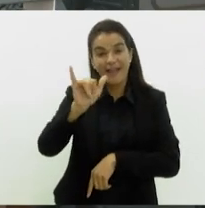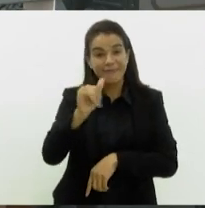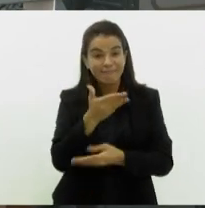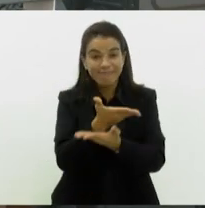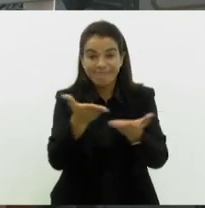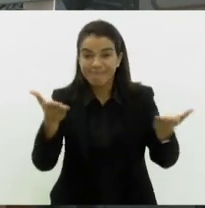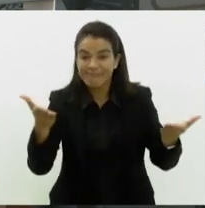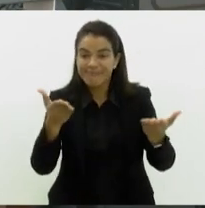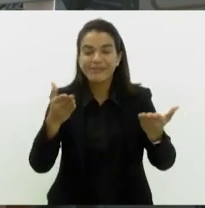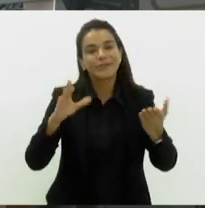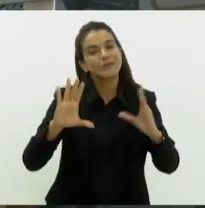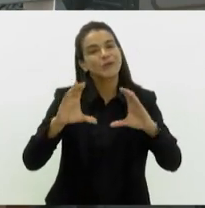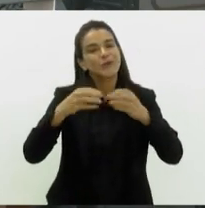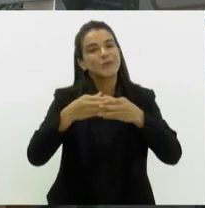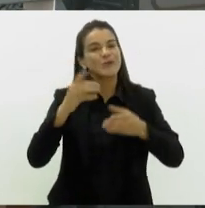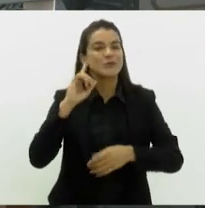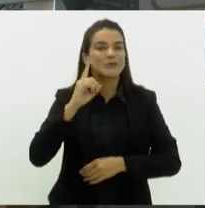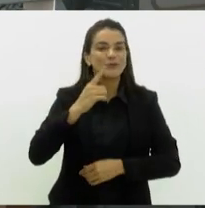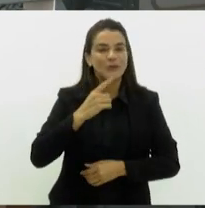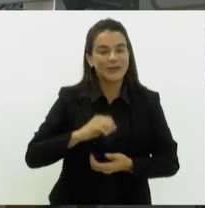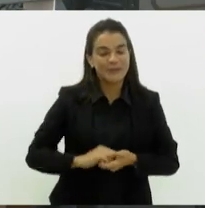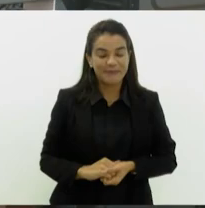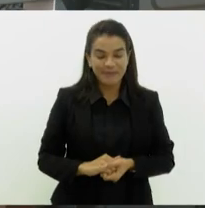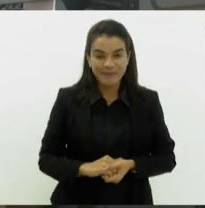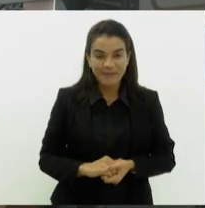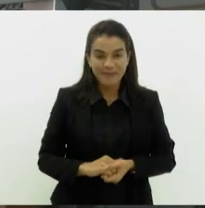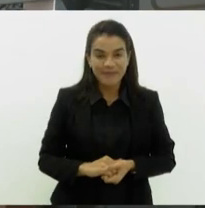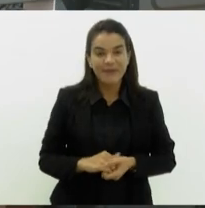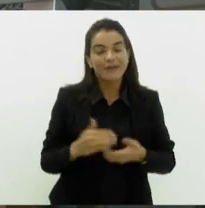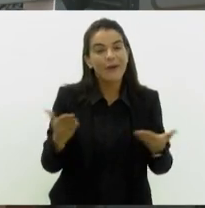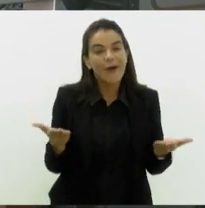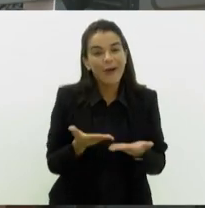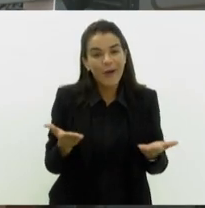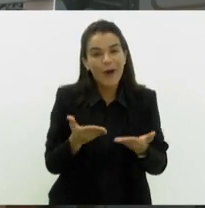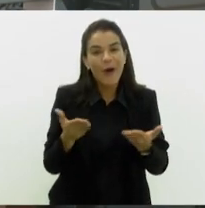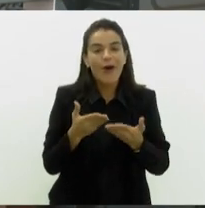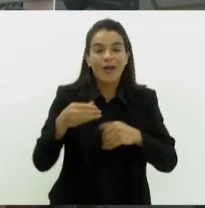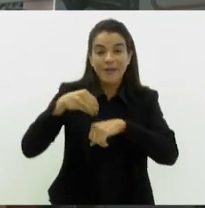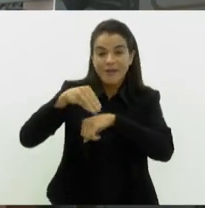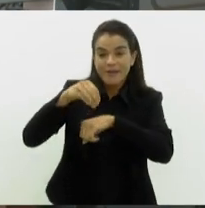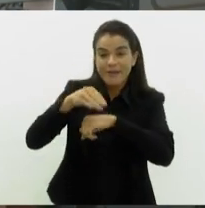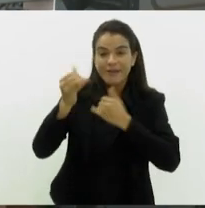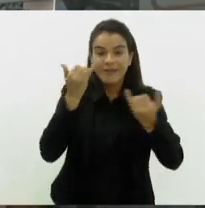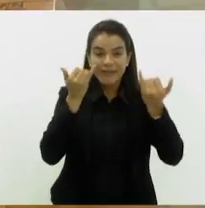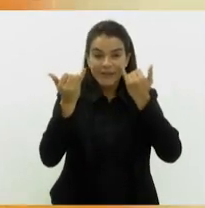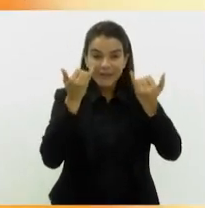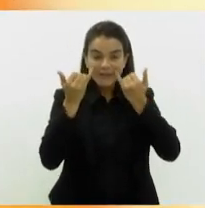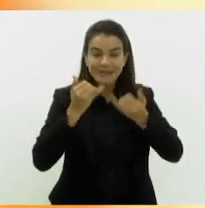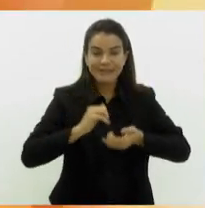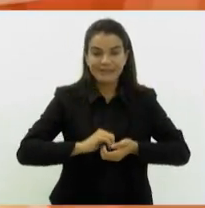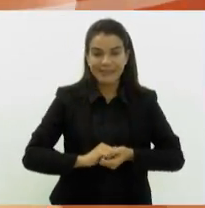surdo e fica assistindo à TV Alerja. Bom, vamos agora ao nosso giro de notícias de hoje.